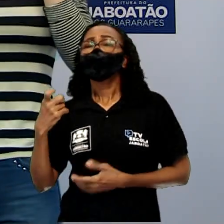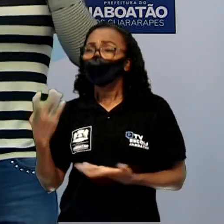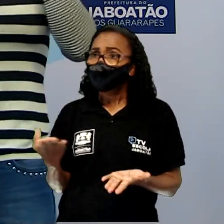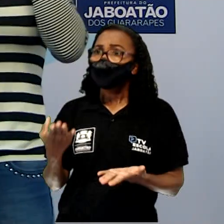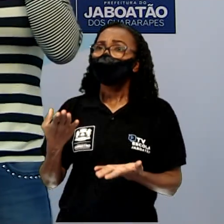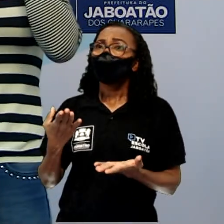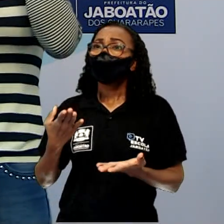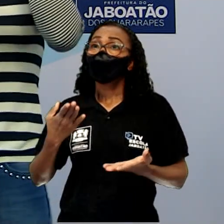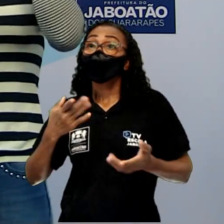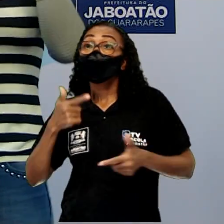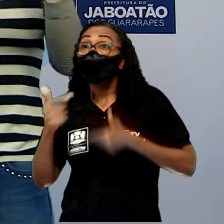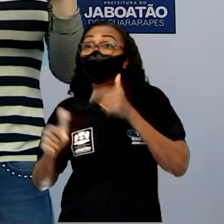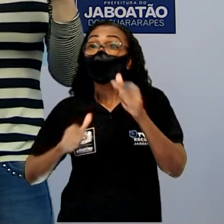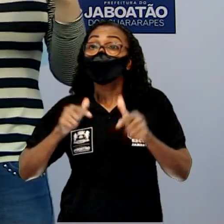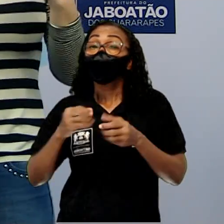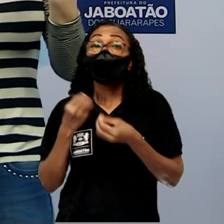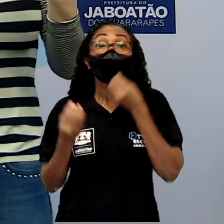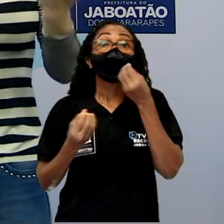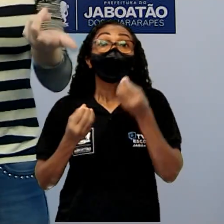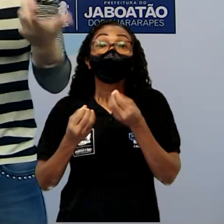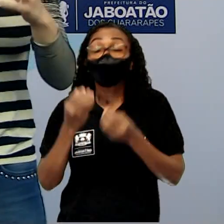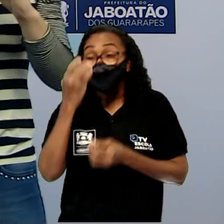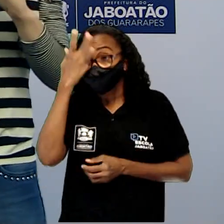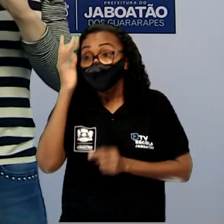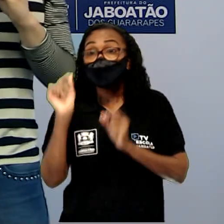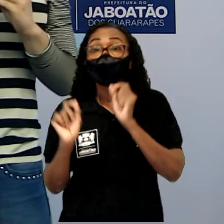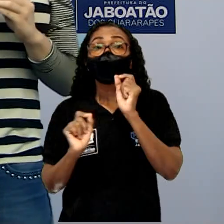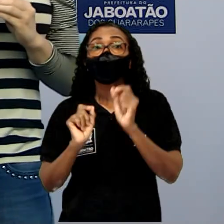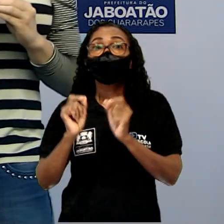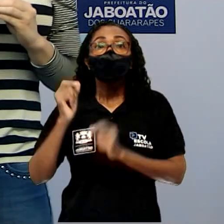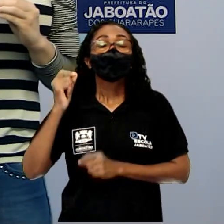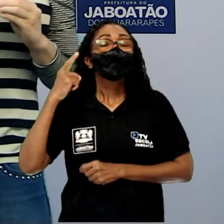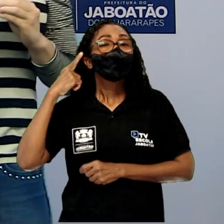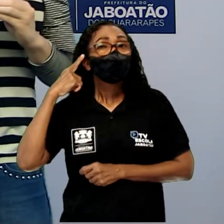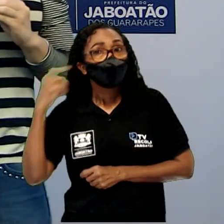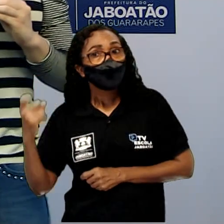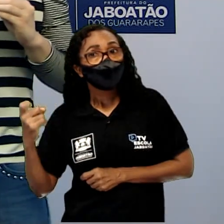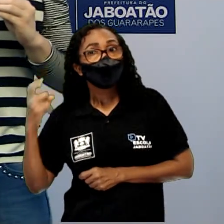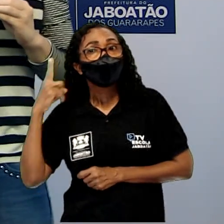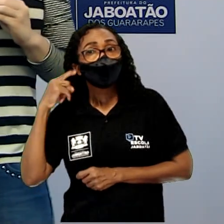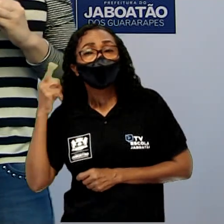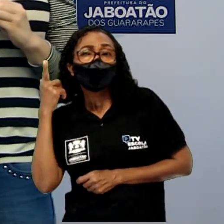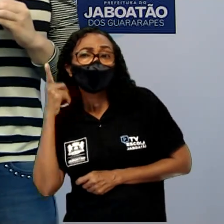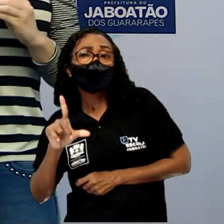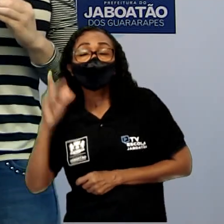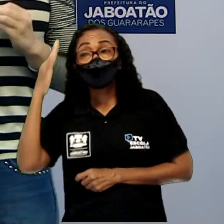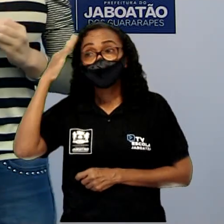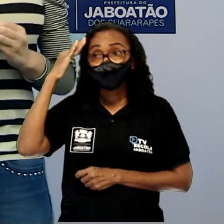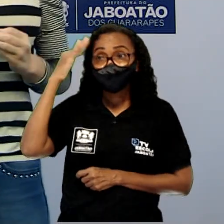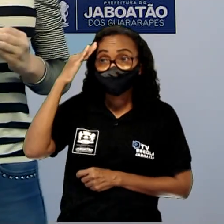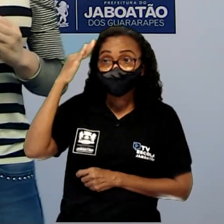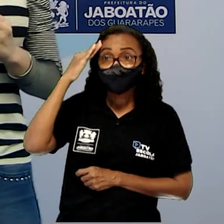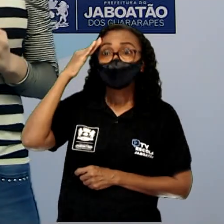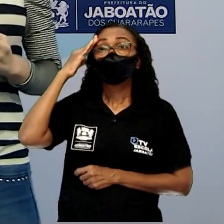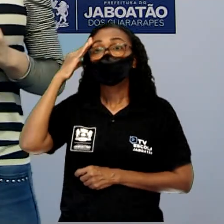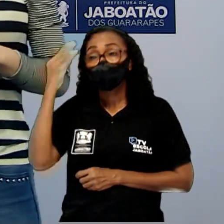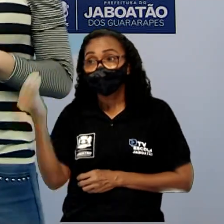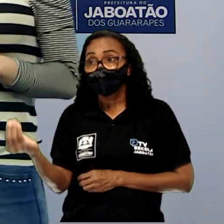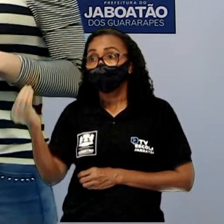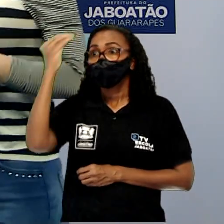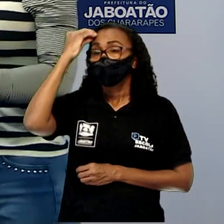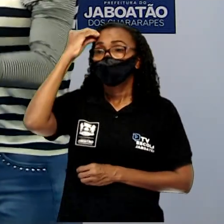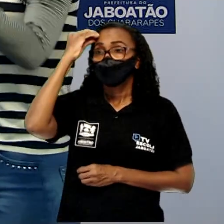até mesmo para facilitar que a gente consiga assimilar, entender, decorar um poema.